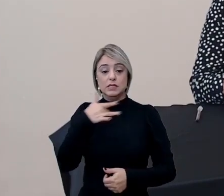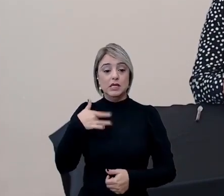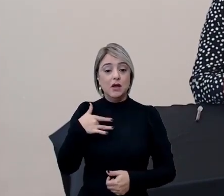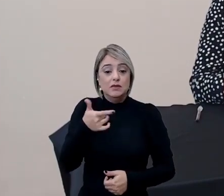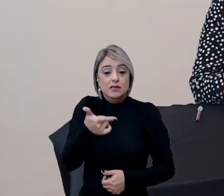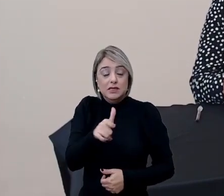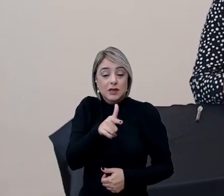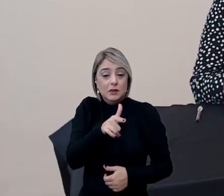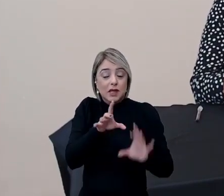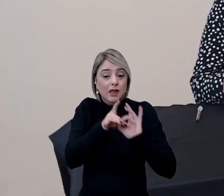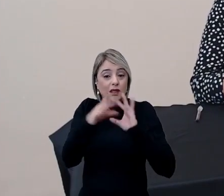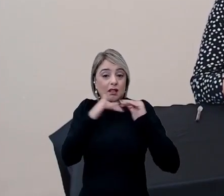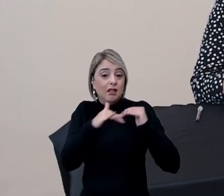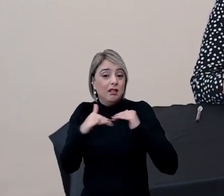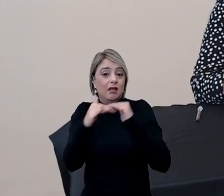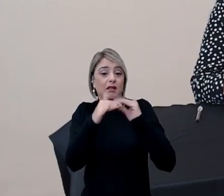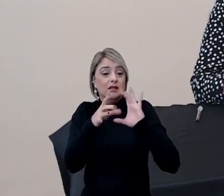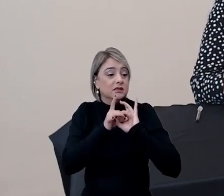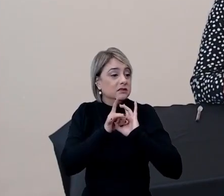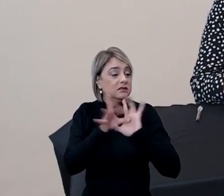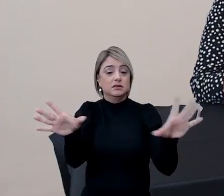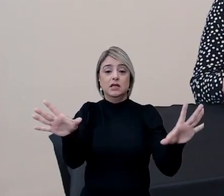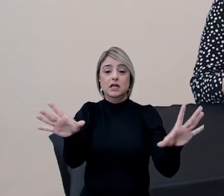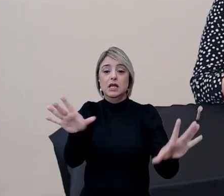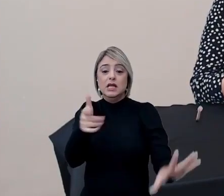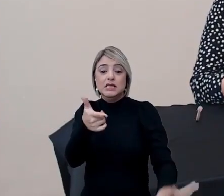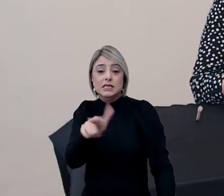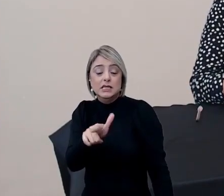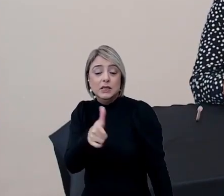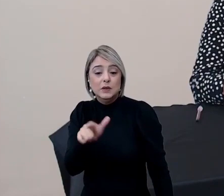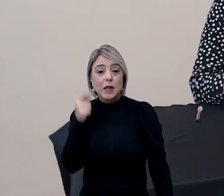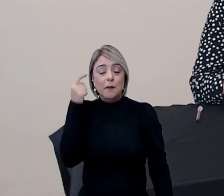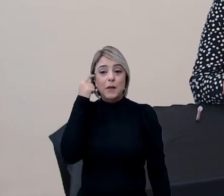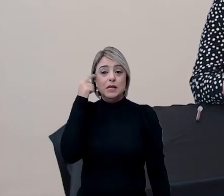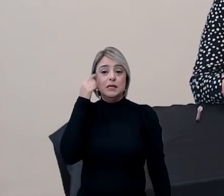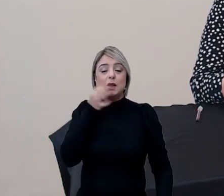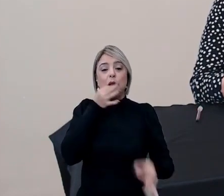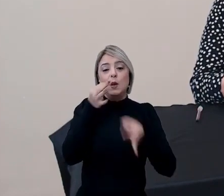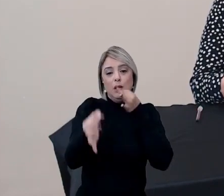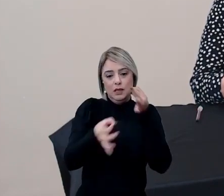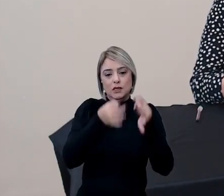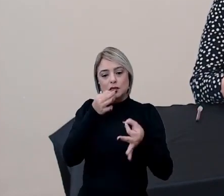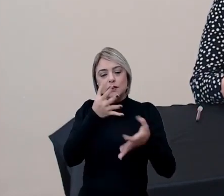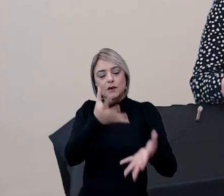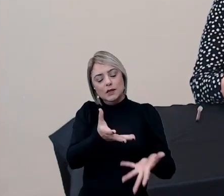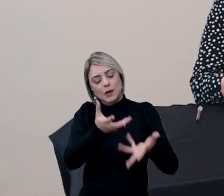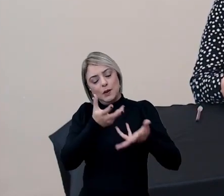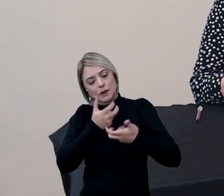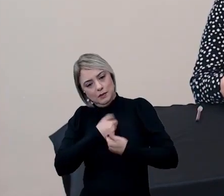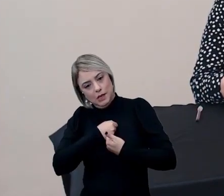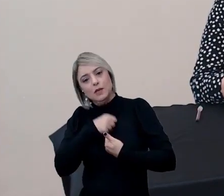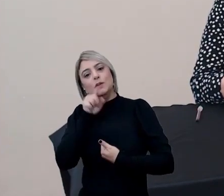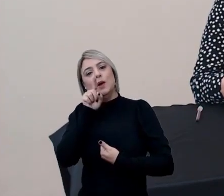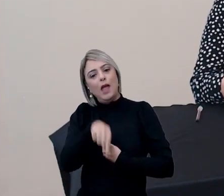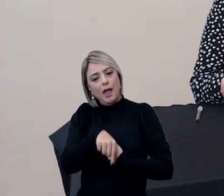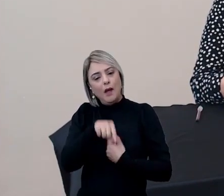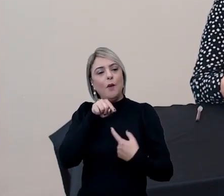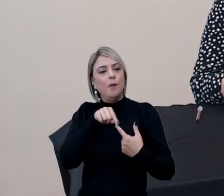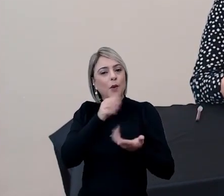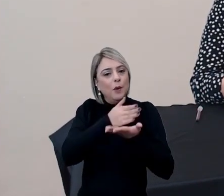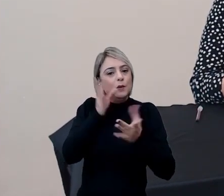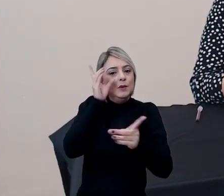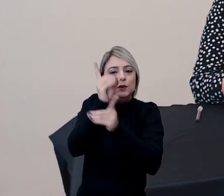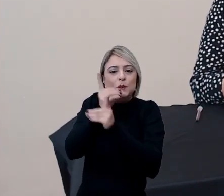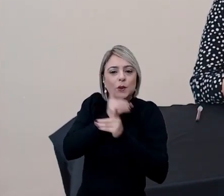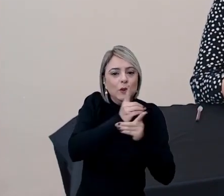sem democracia, sem liberdade, sem pensamento crítico. Então, esse acolhimento é um ponto de